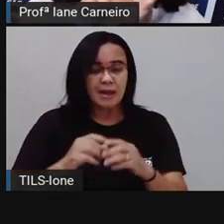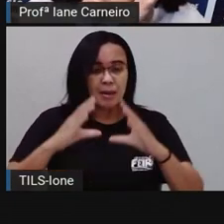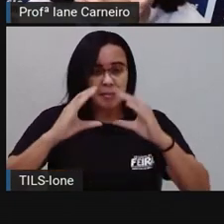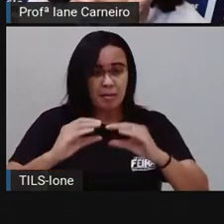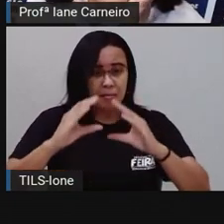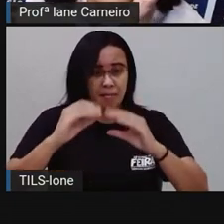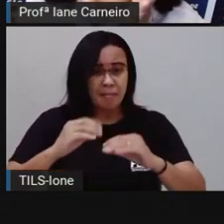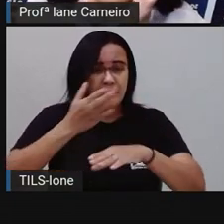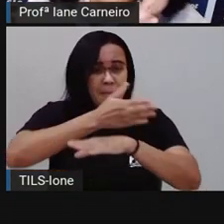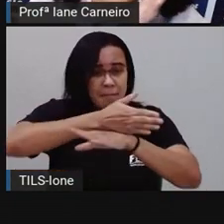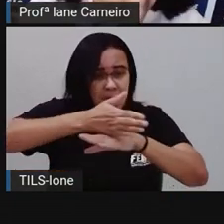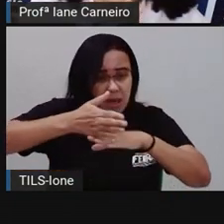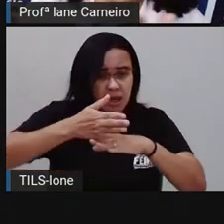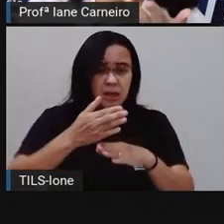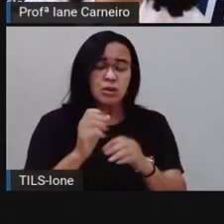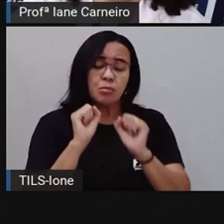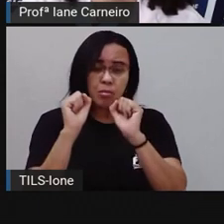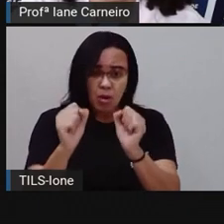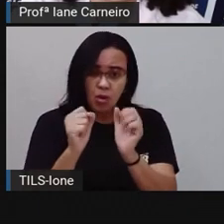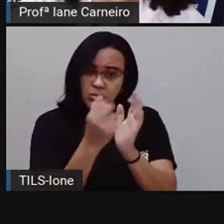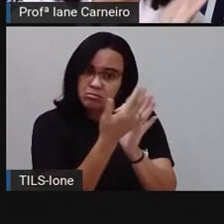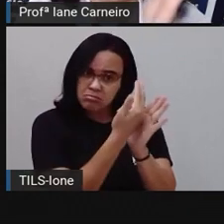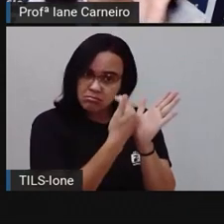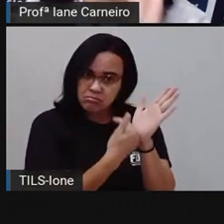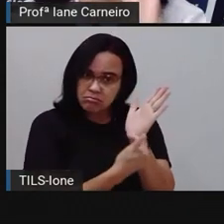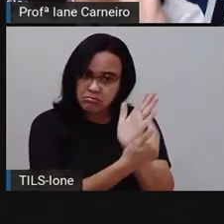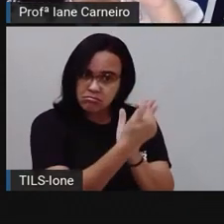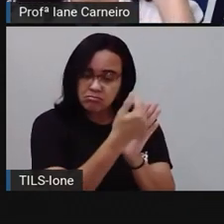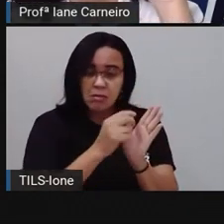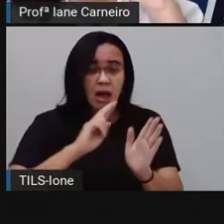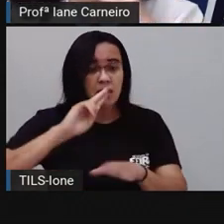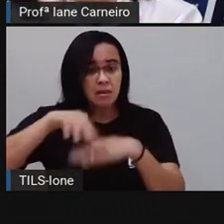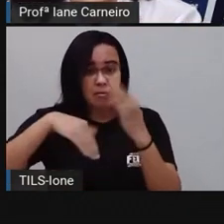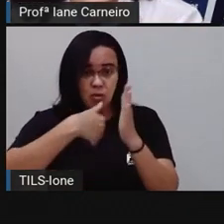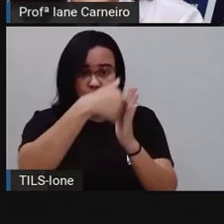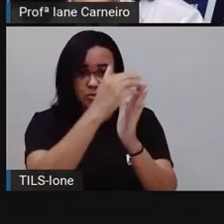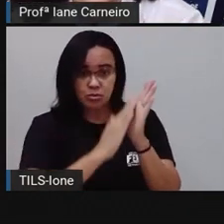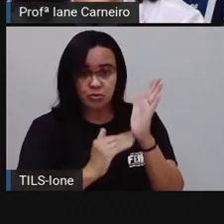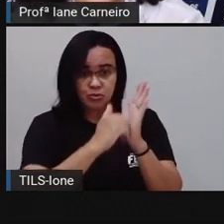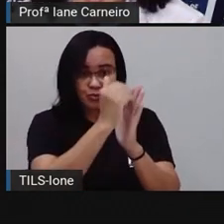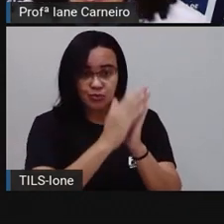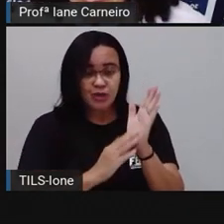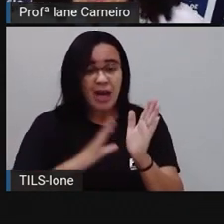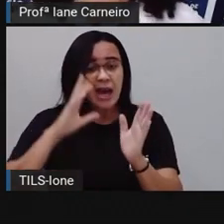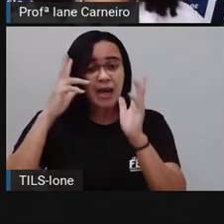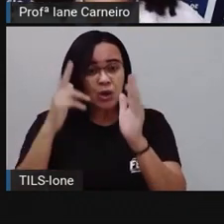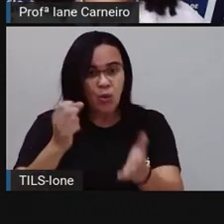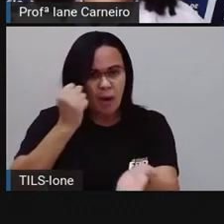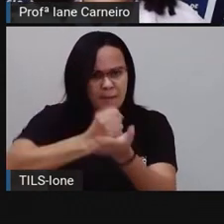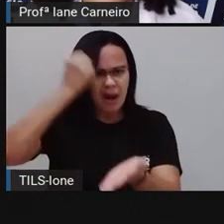pode fazer o desenho ali no isopor, passa a tinta e faz como se fosse um carimbo, né?